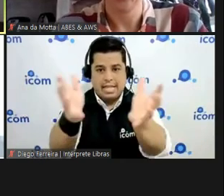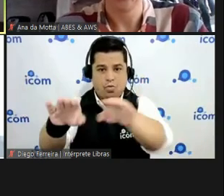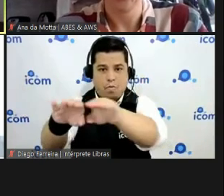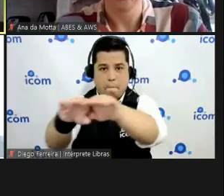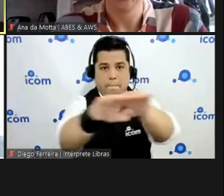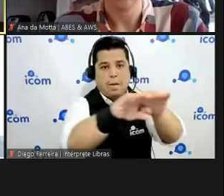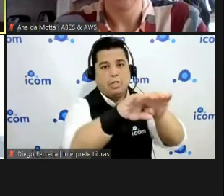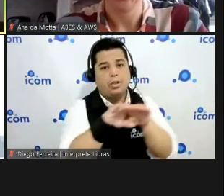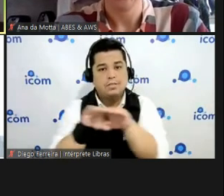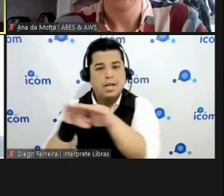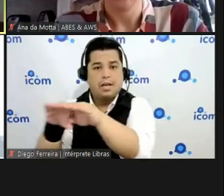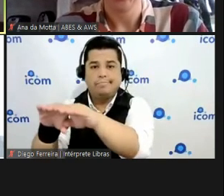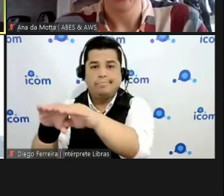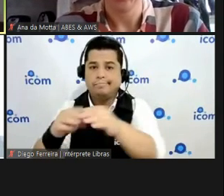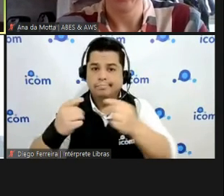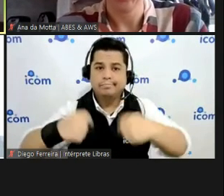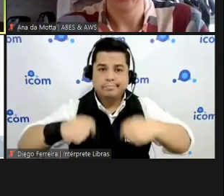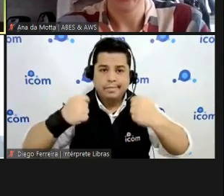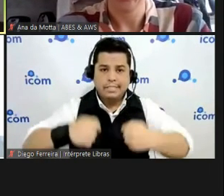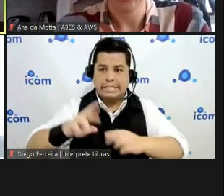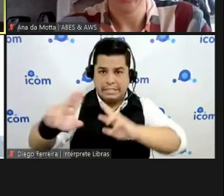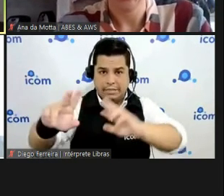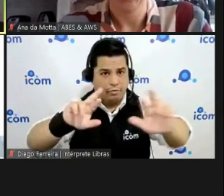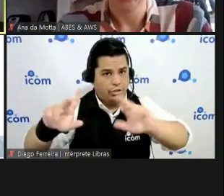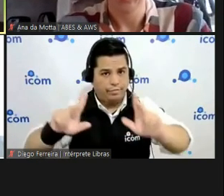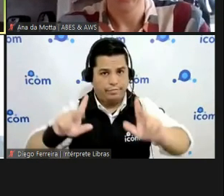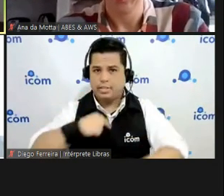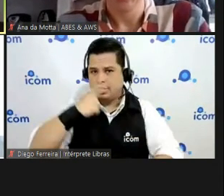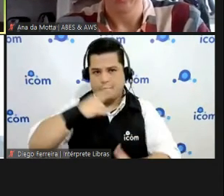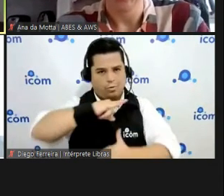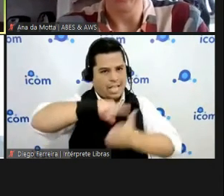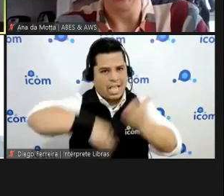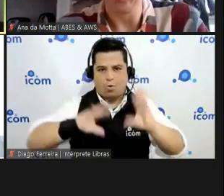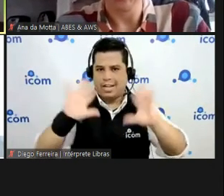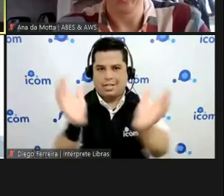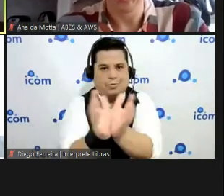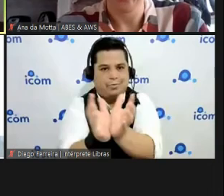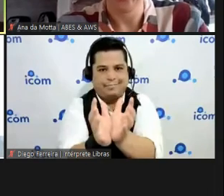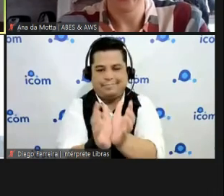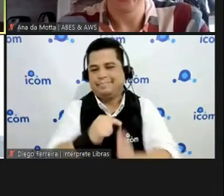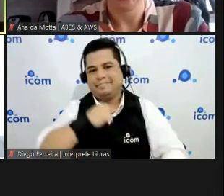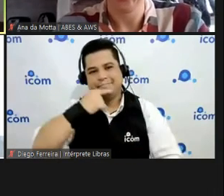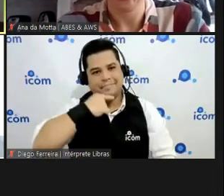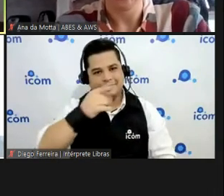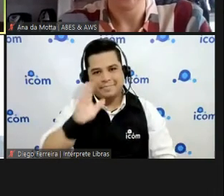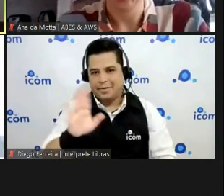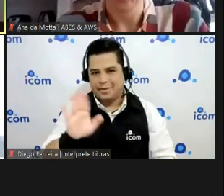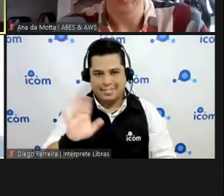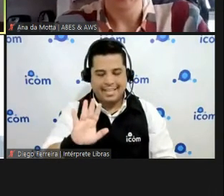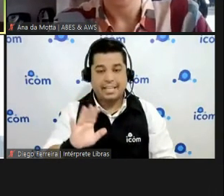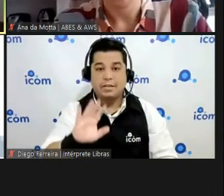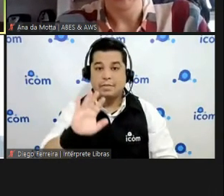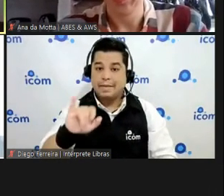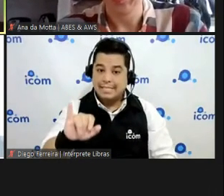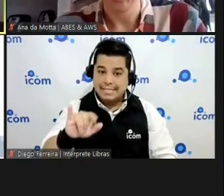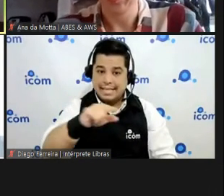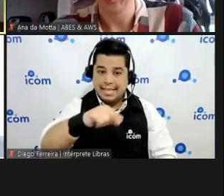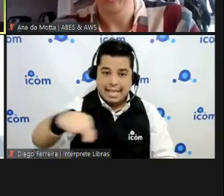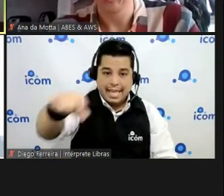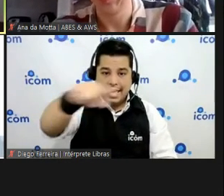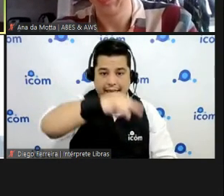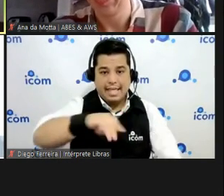essa contratação nós temos aqui credenciamentos que são feitos nesse sentido por exemplo os nossos